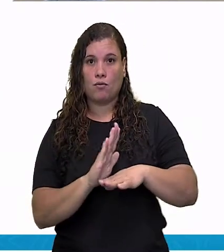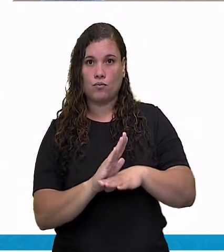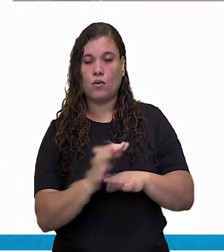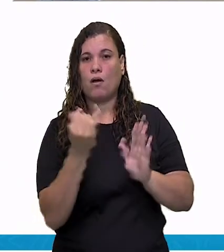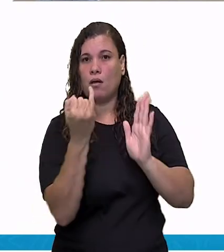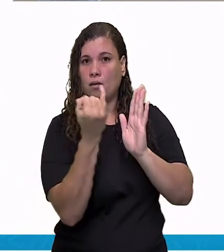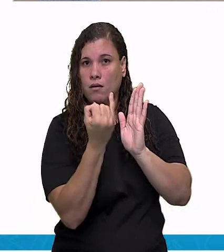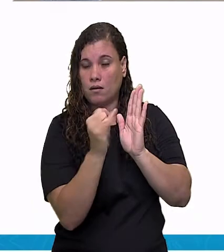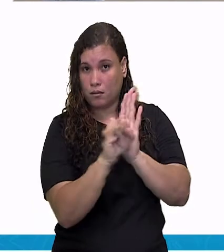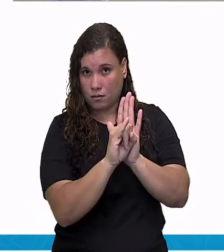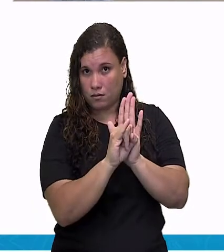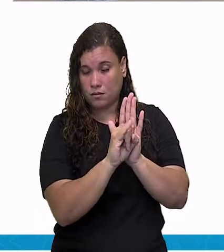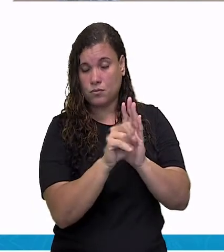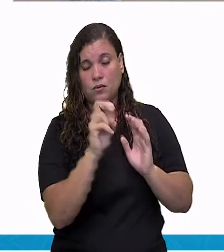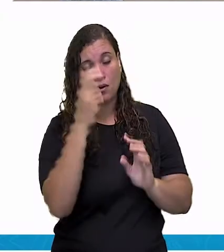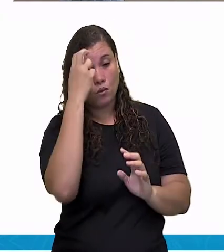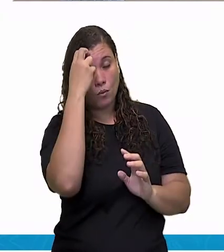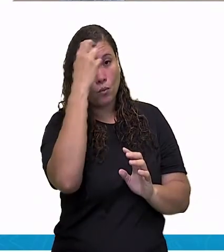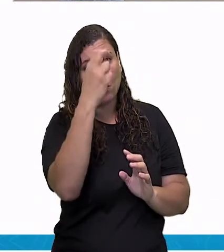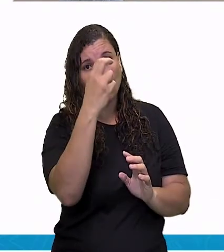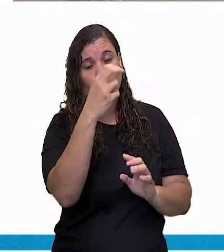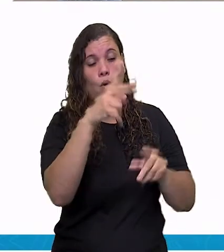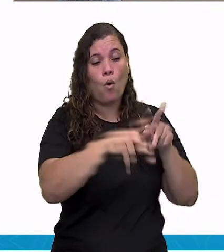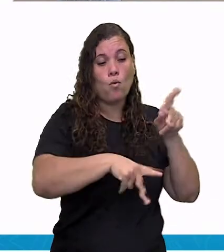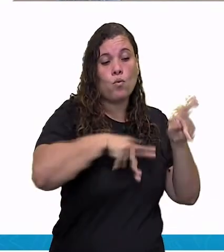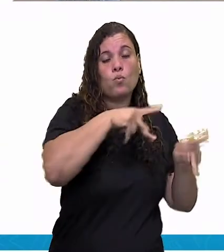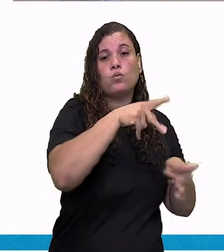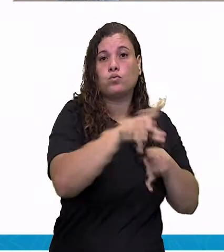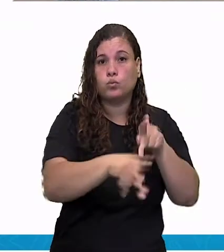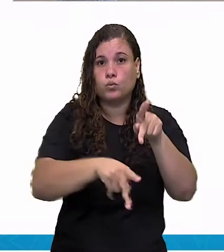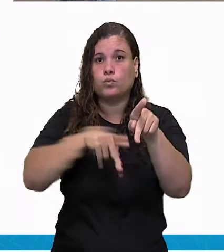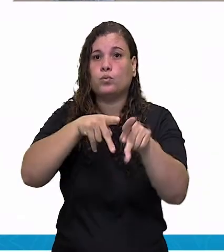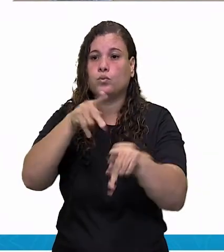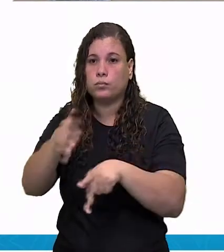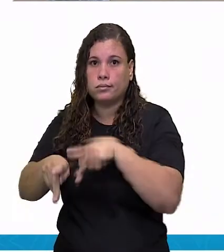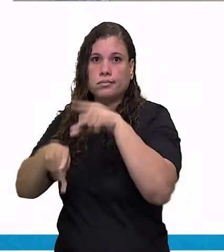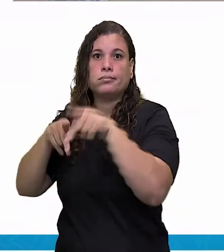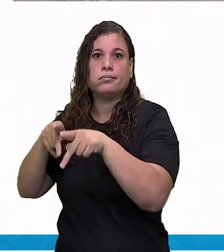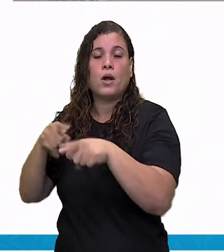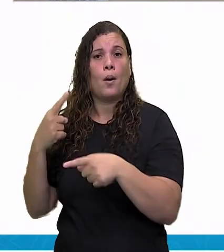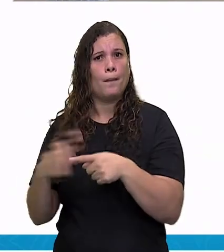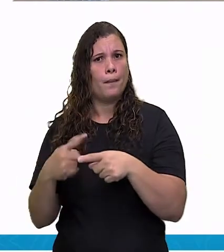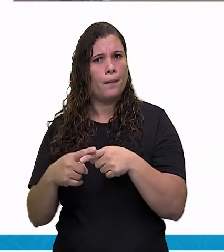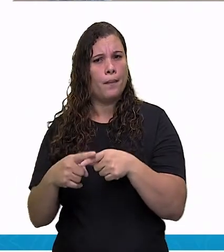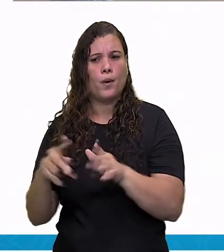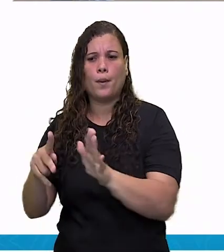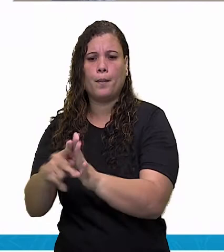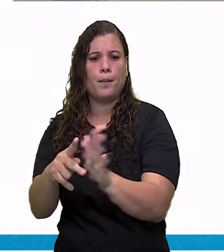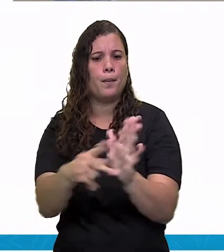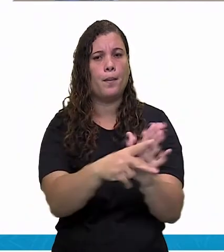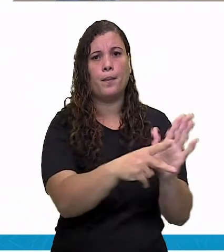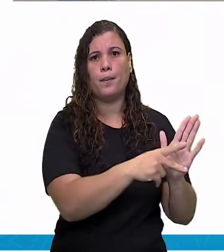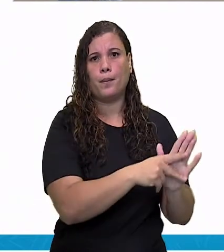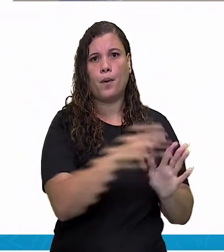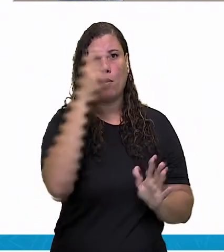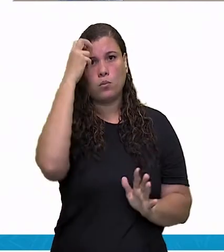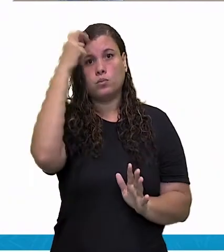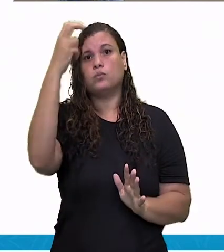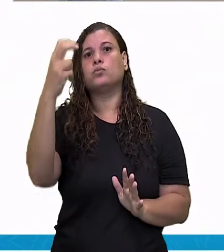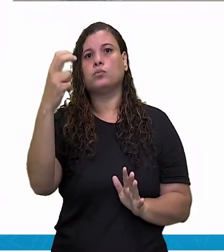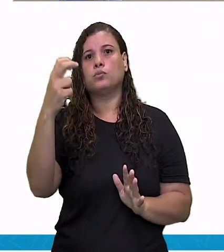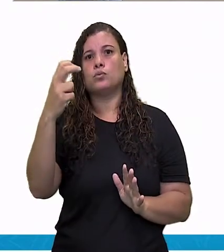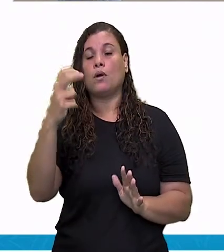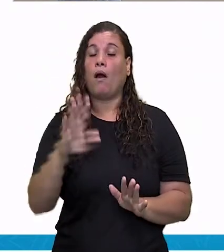Nós temos uma identidade. Se você for em outros lugares, se você conhecer outras culturas, os